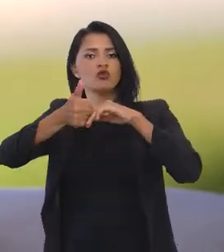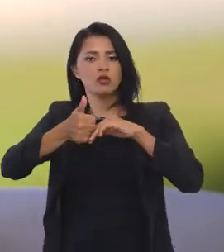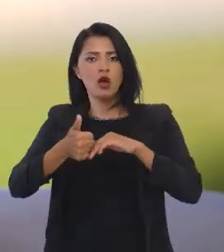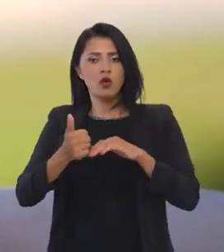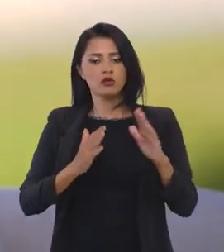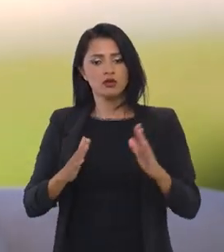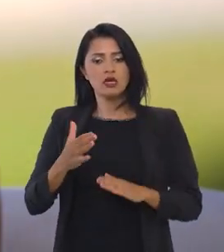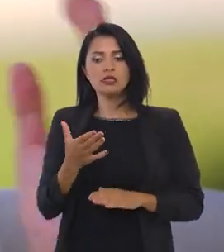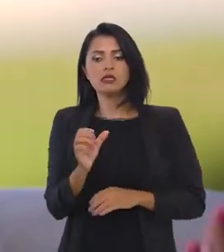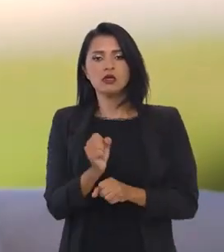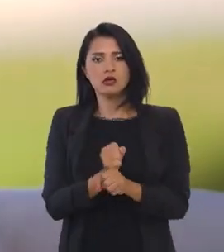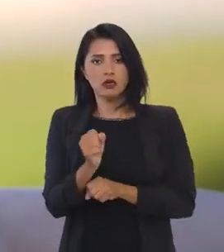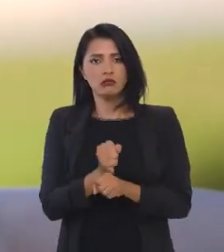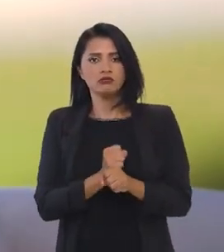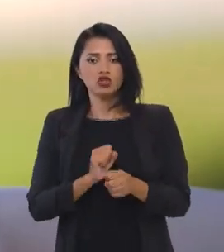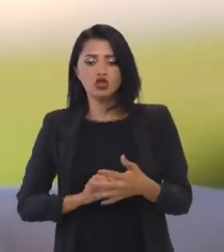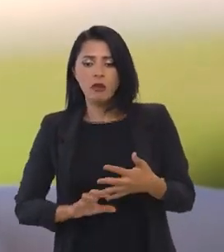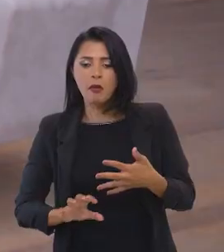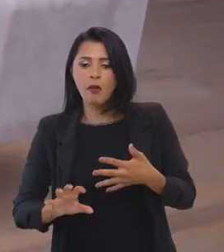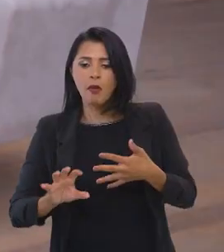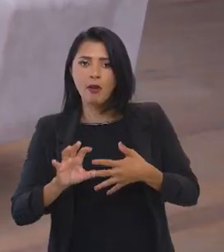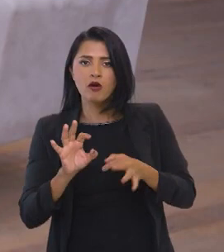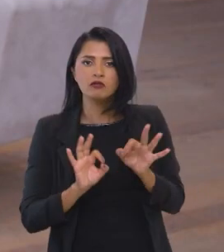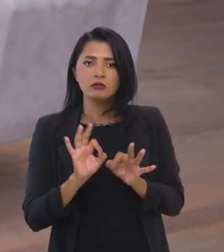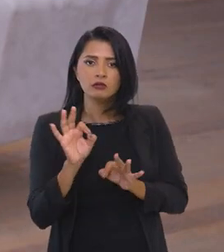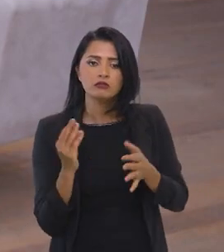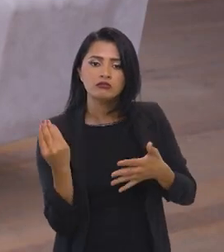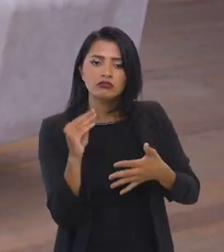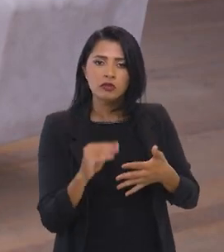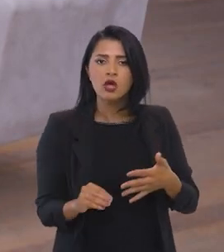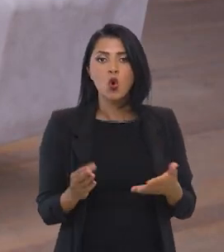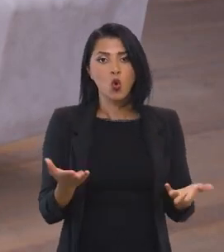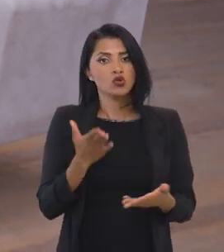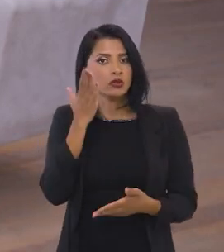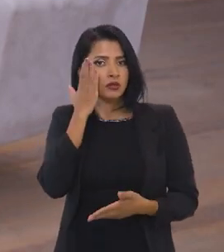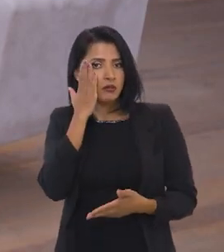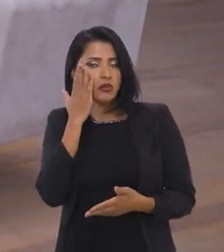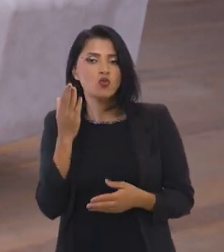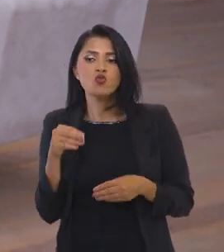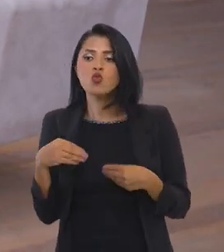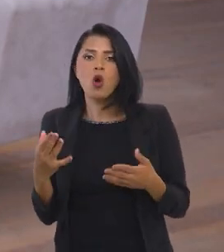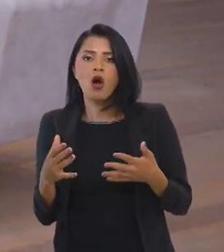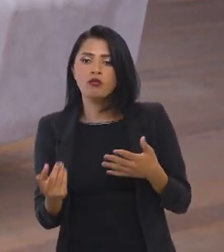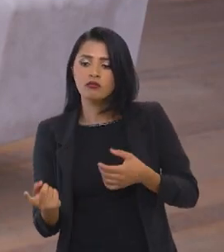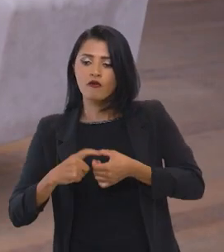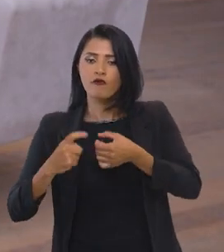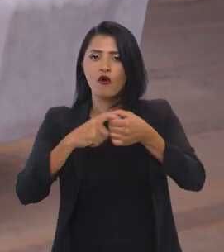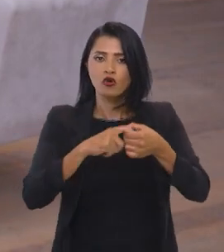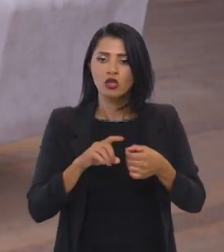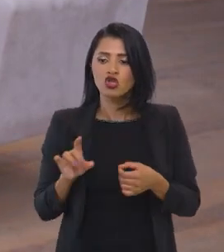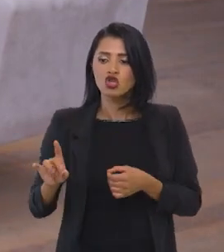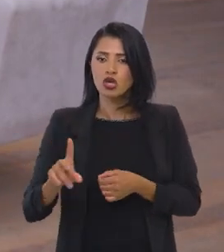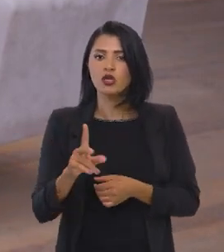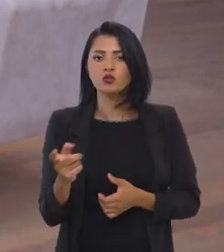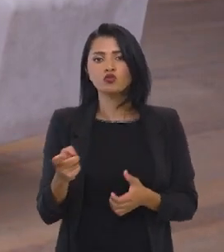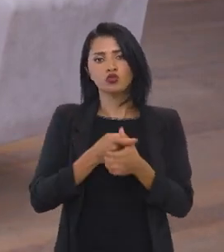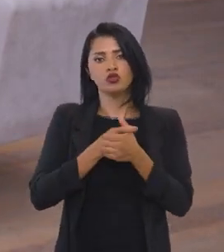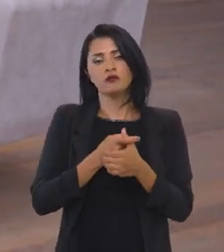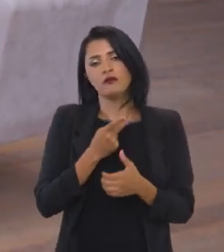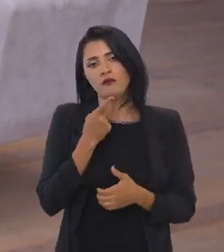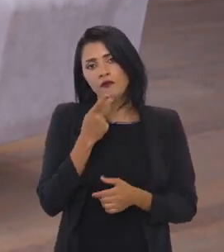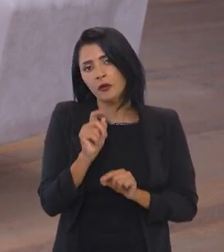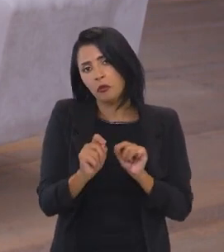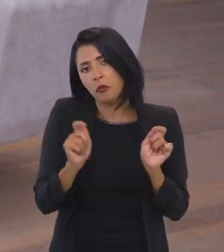anos, nós classificamos esse estoque. Então nós sabemos hoje qual é a recuperabilidade de cada um desses débitos.